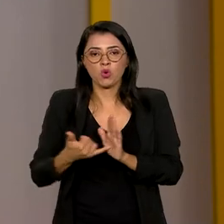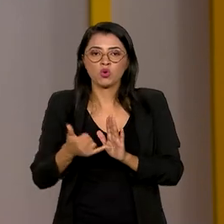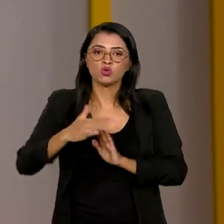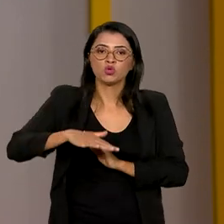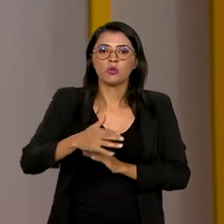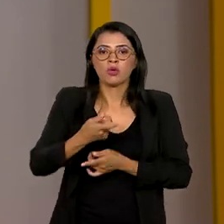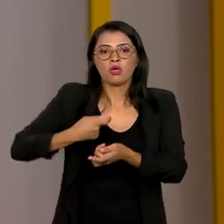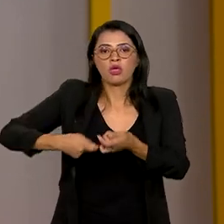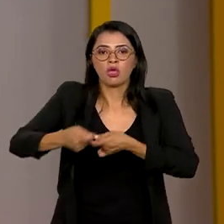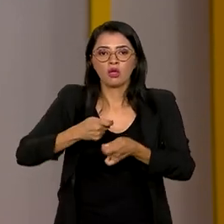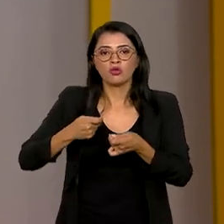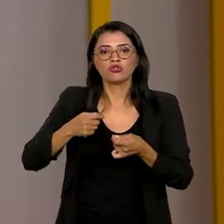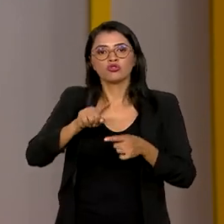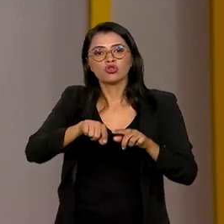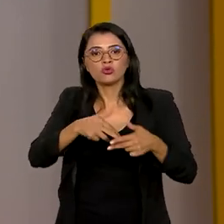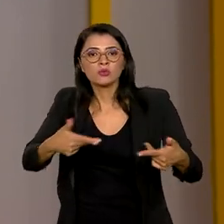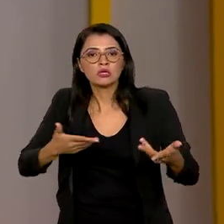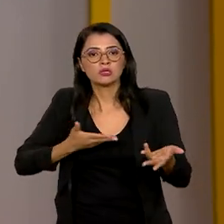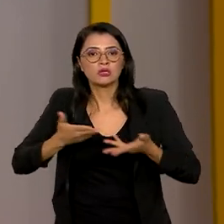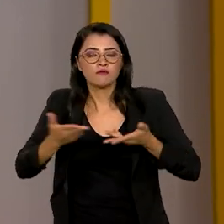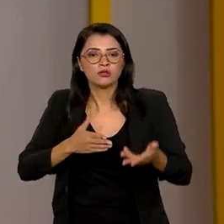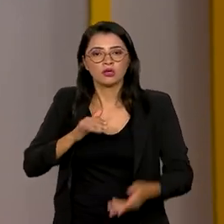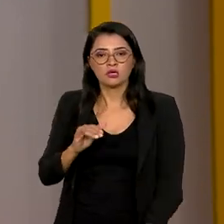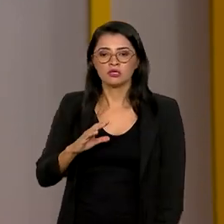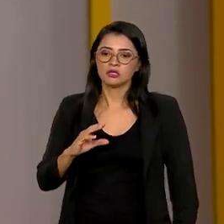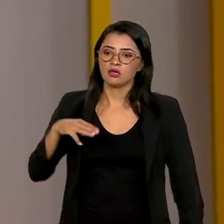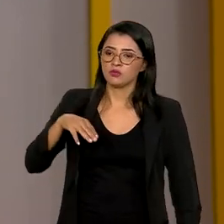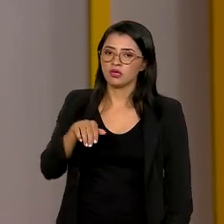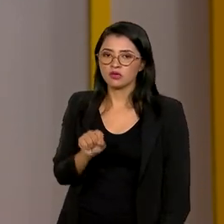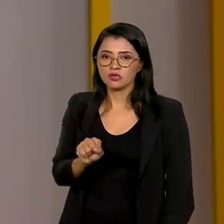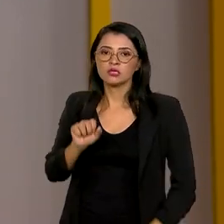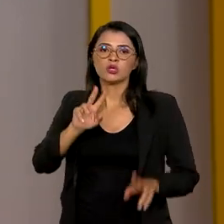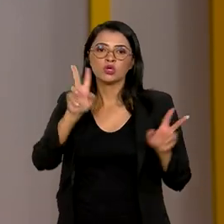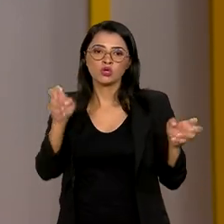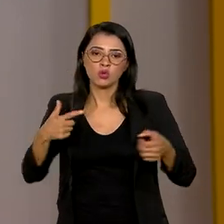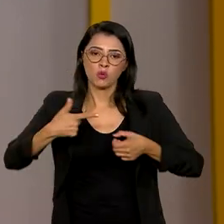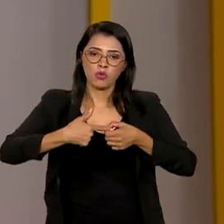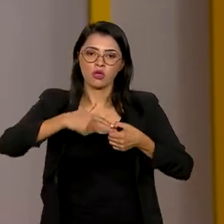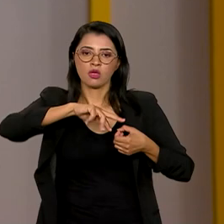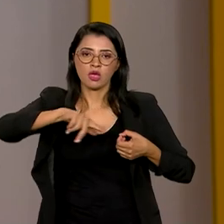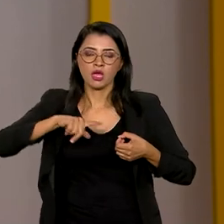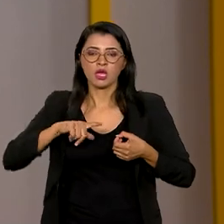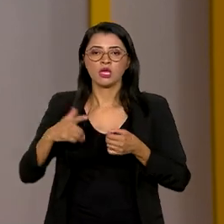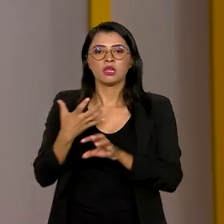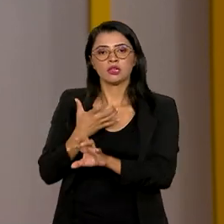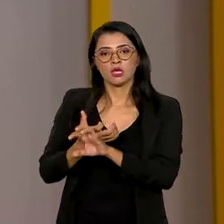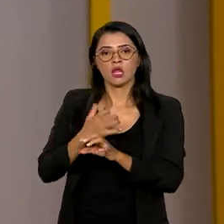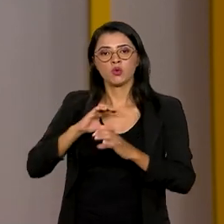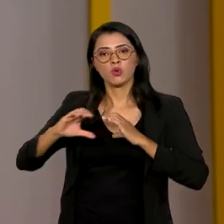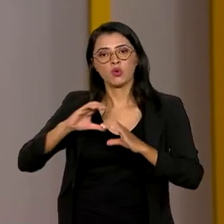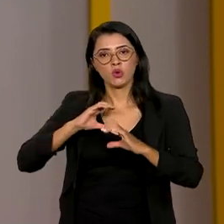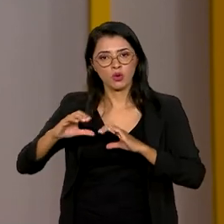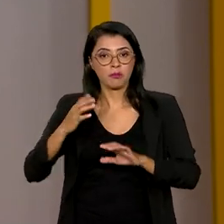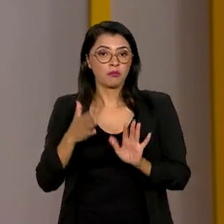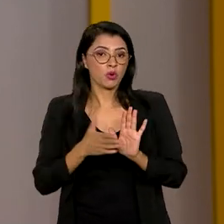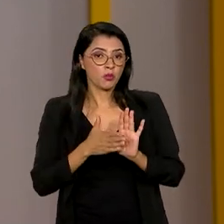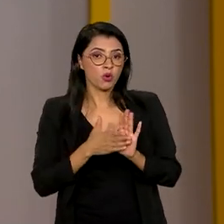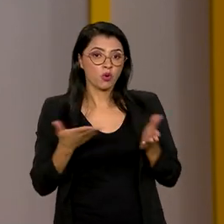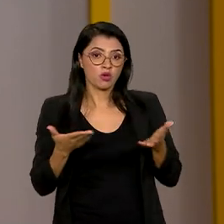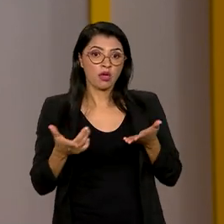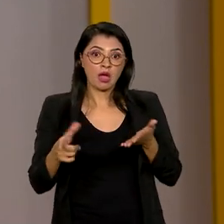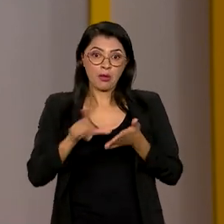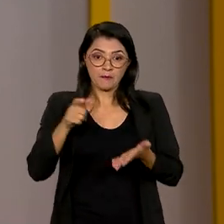Circulação de Mercadorias e Serviços, o ICMS, sobre combustíveis e telecomunicações. A proposta é que essa